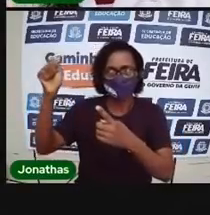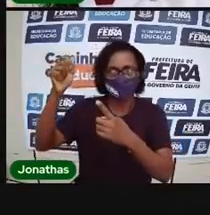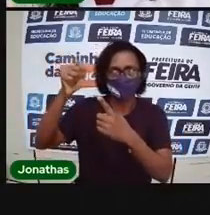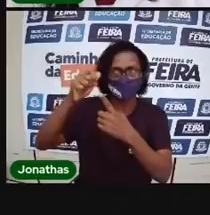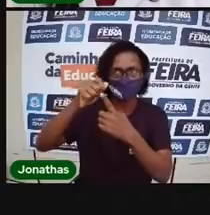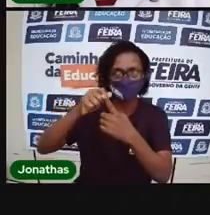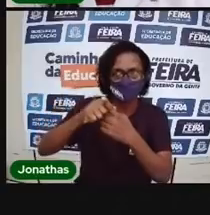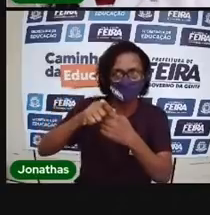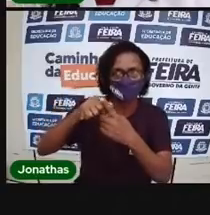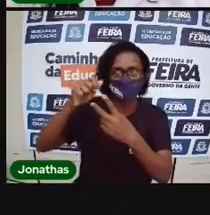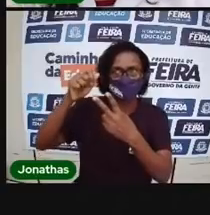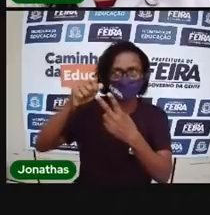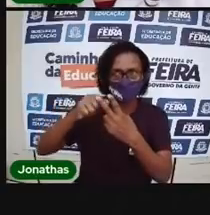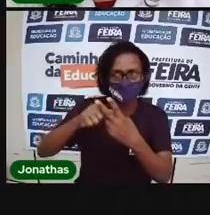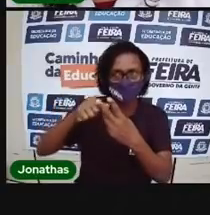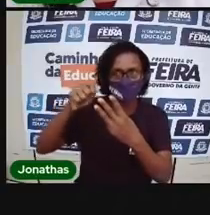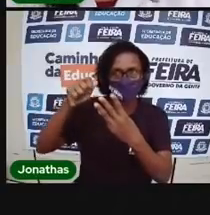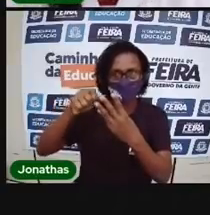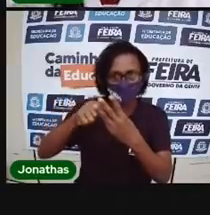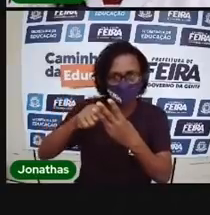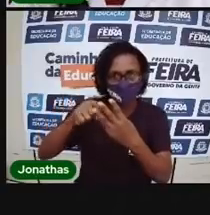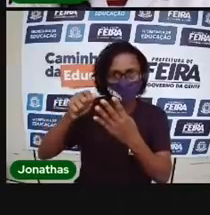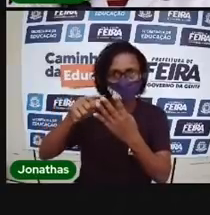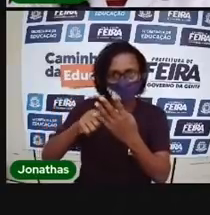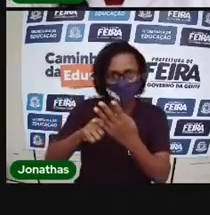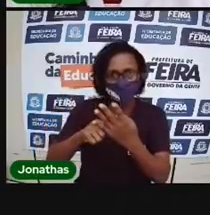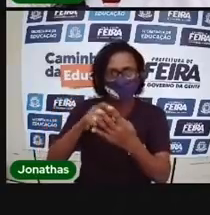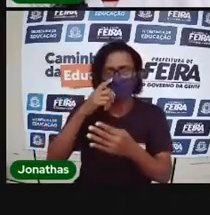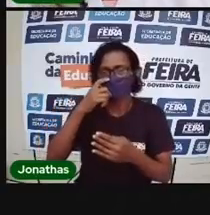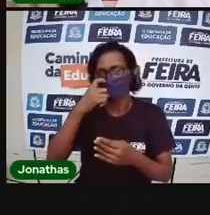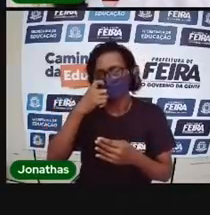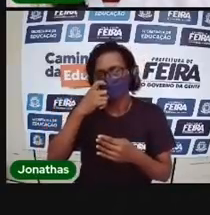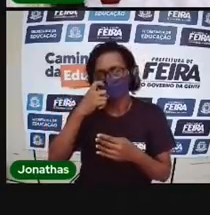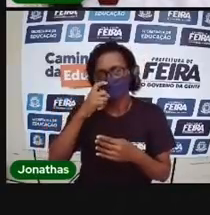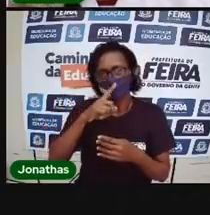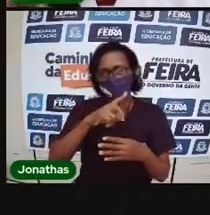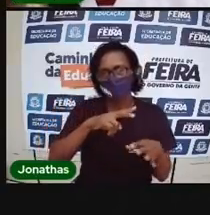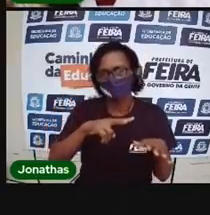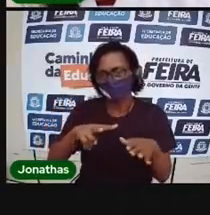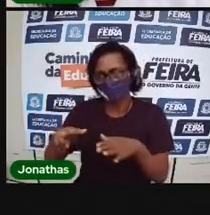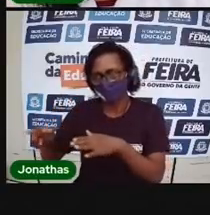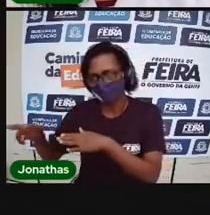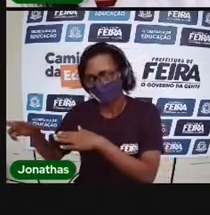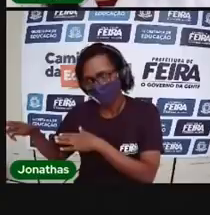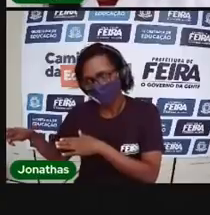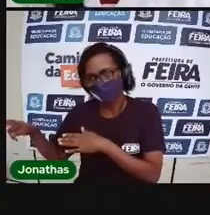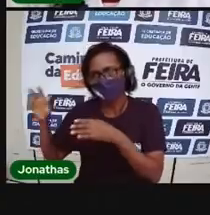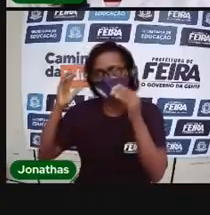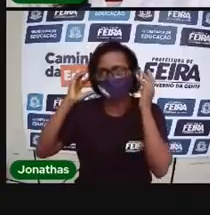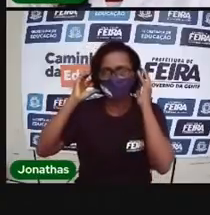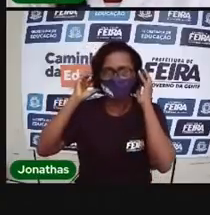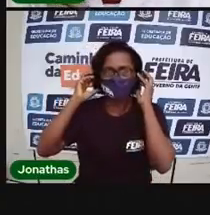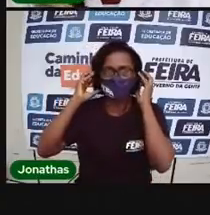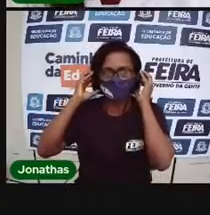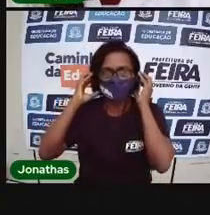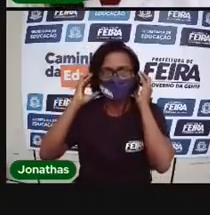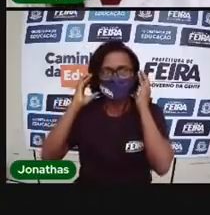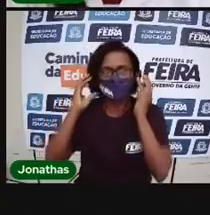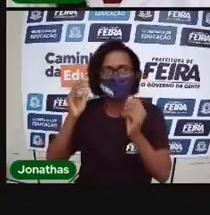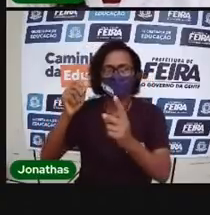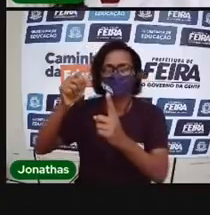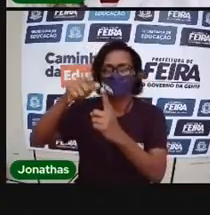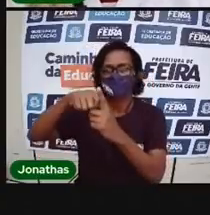Isso, os dias que são as datas, os dias da semana, os